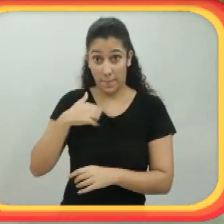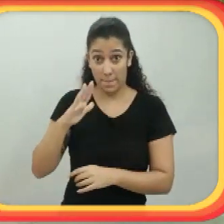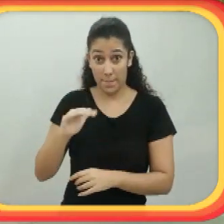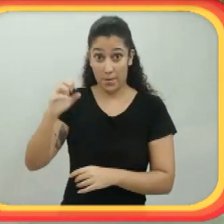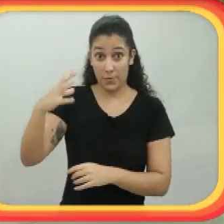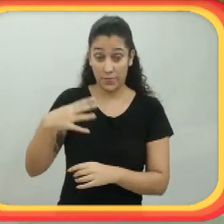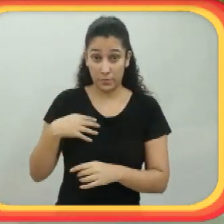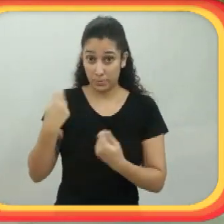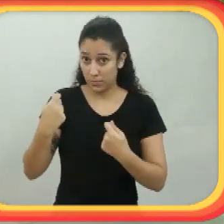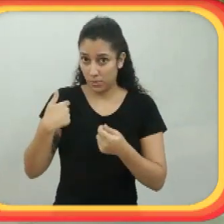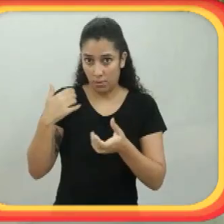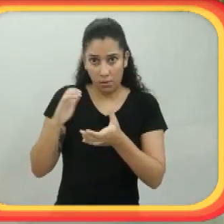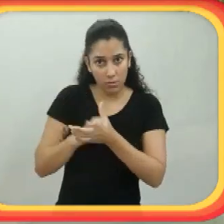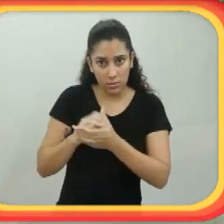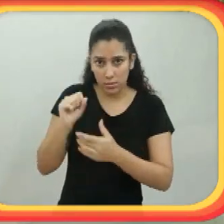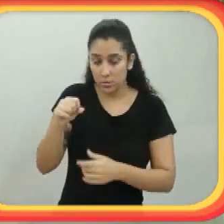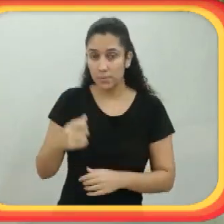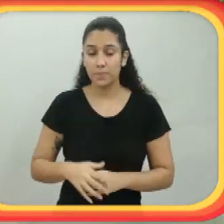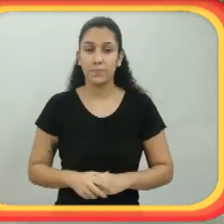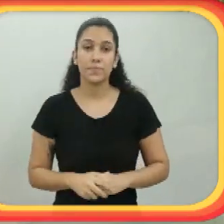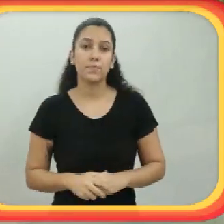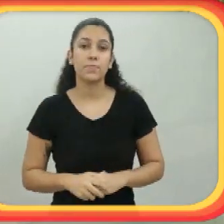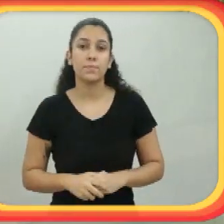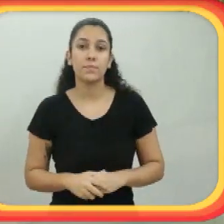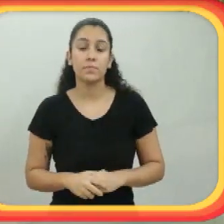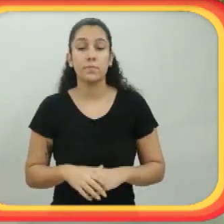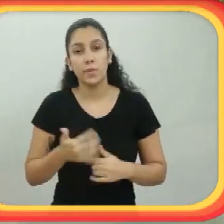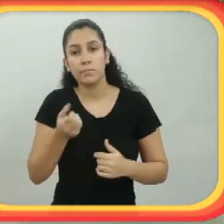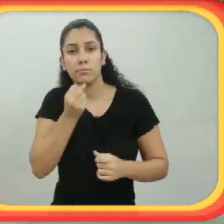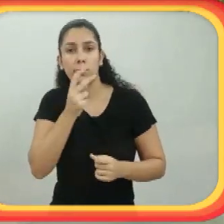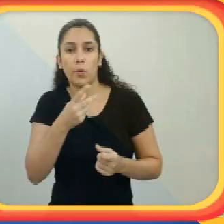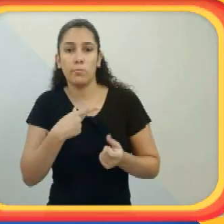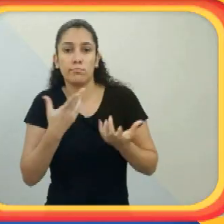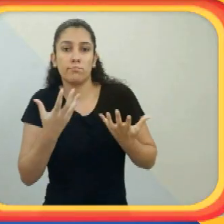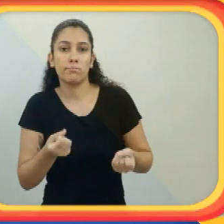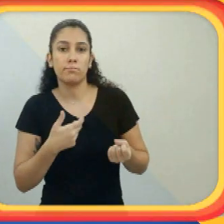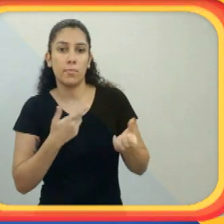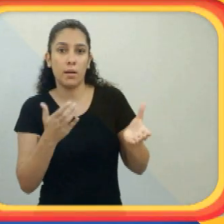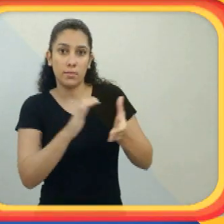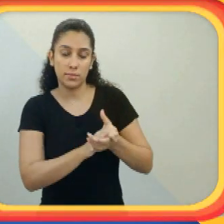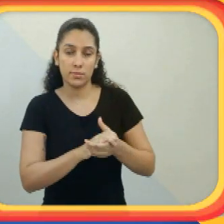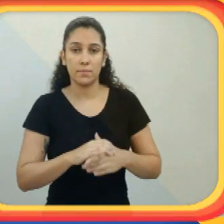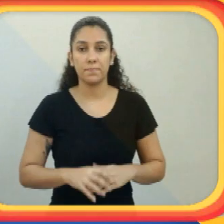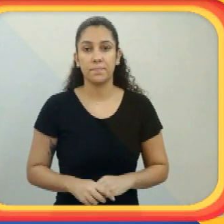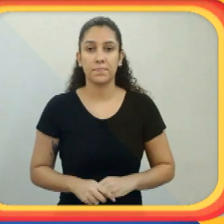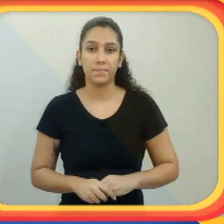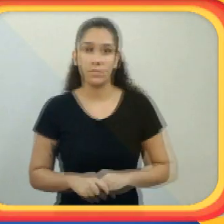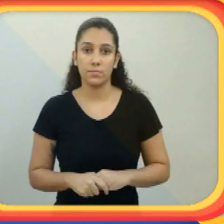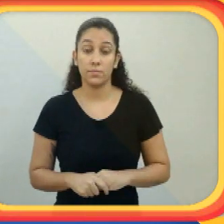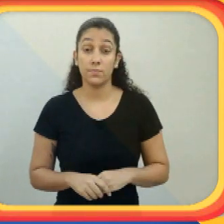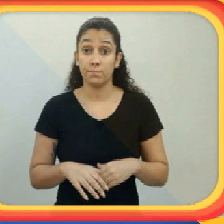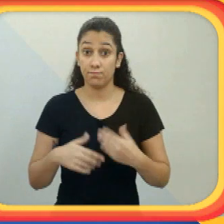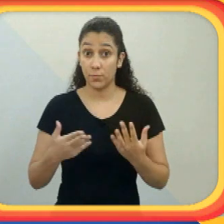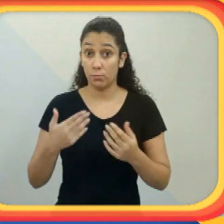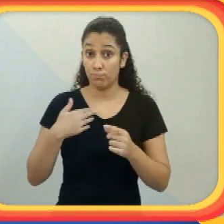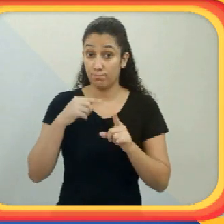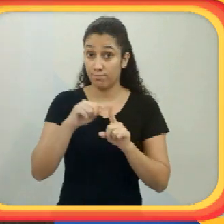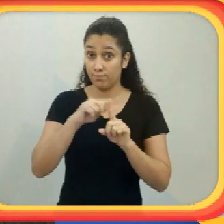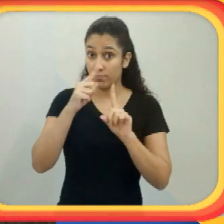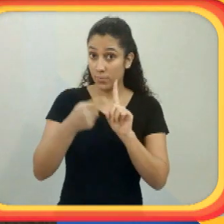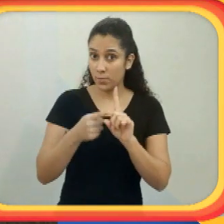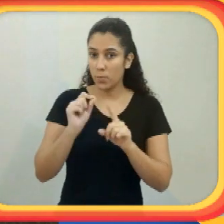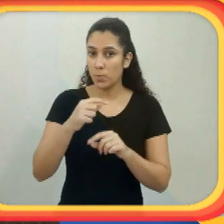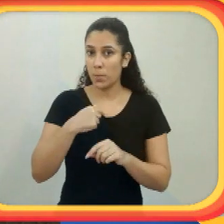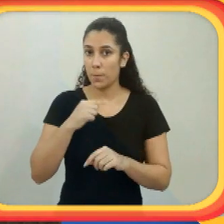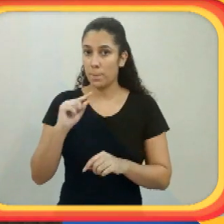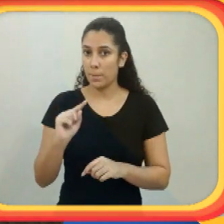ser a mãe dos meus filhos. Falei, para aí. Para ser mãe de filho, tem que casar sim. E aí, ele falou, então tá bom, vamos